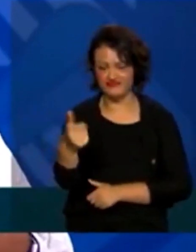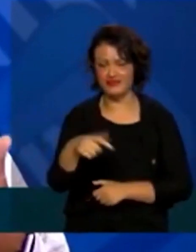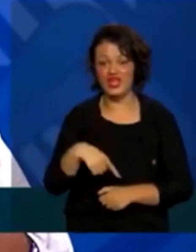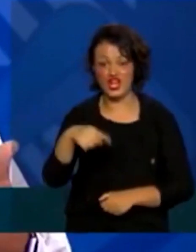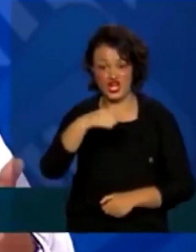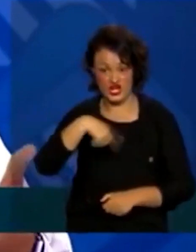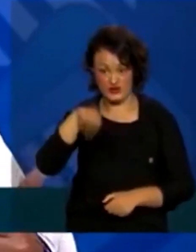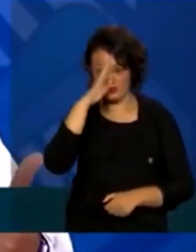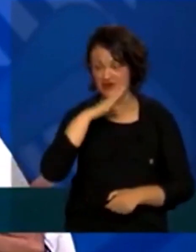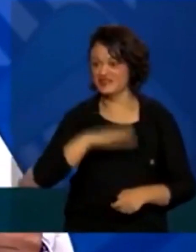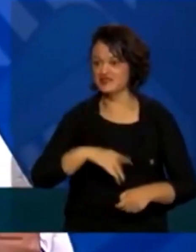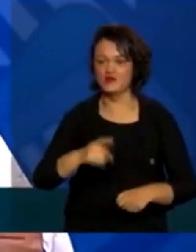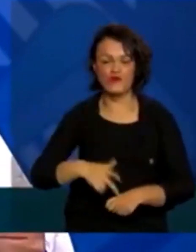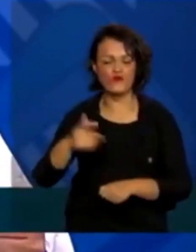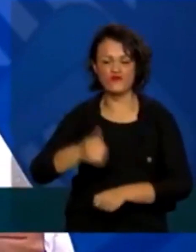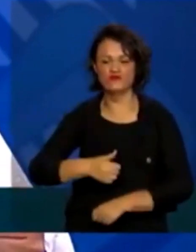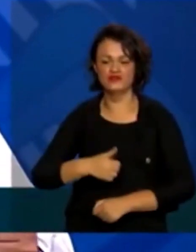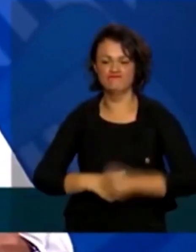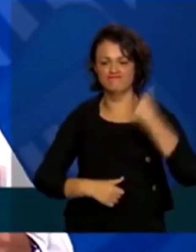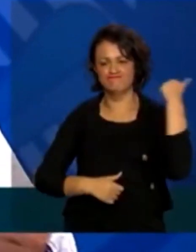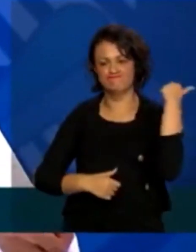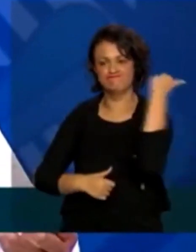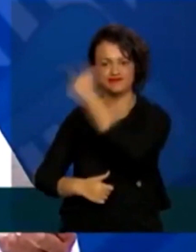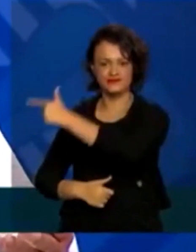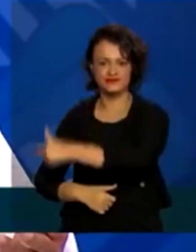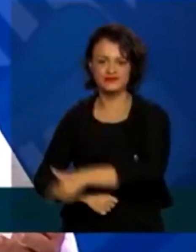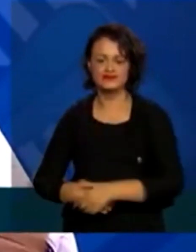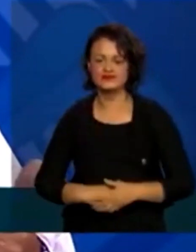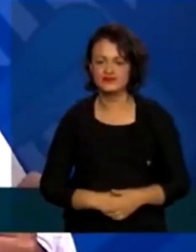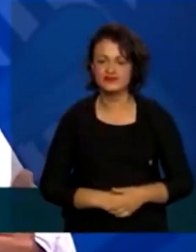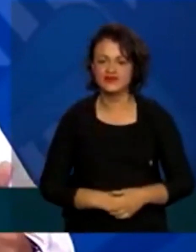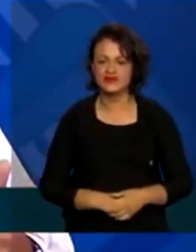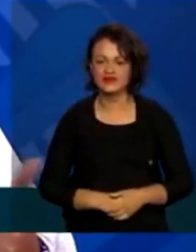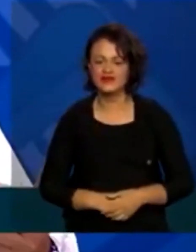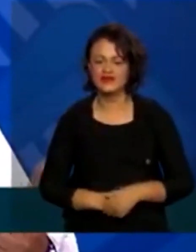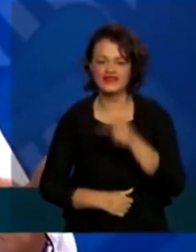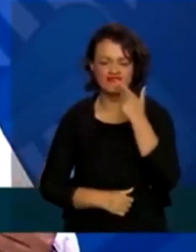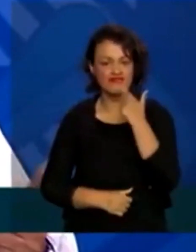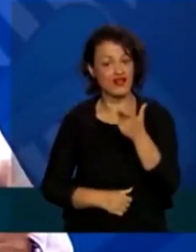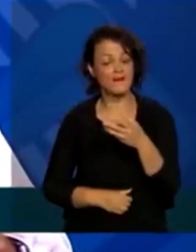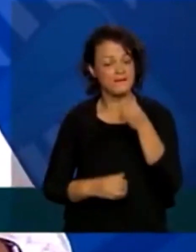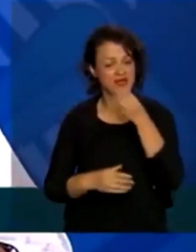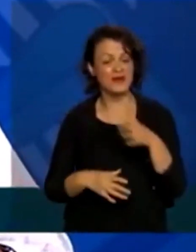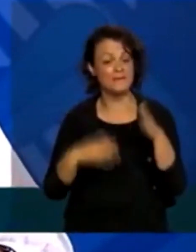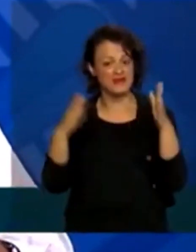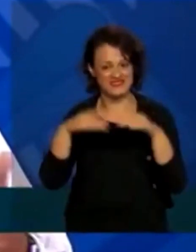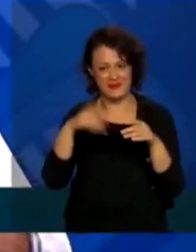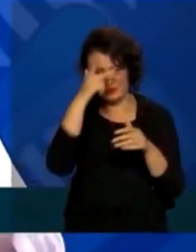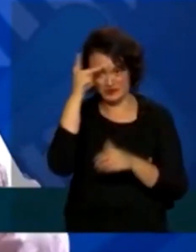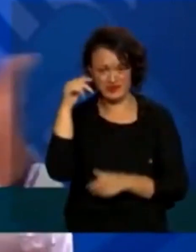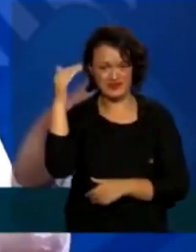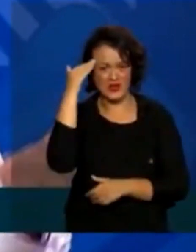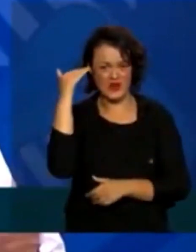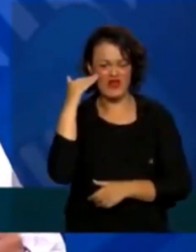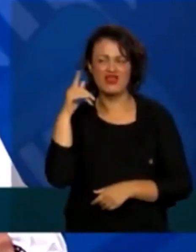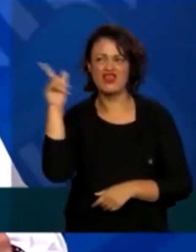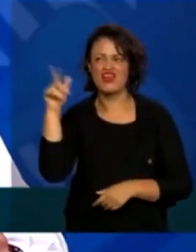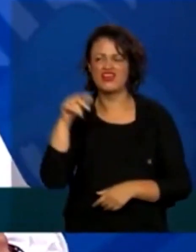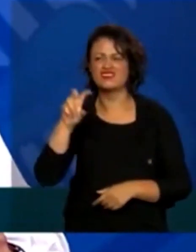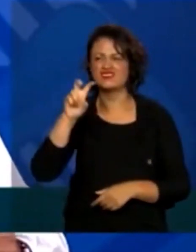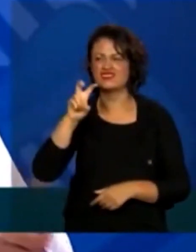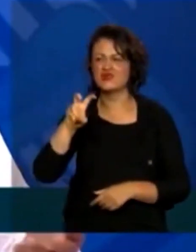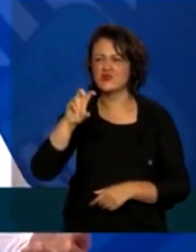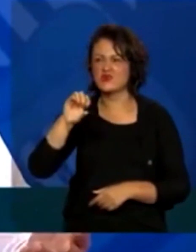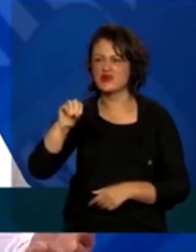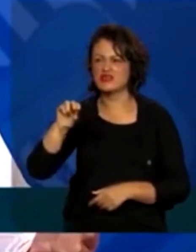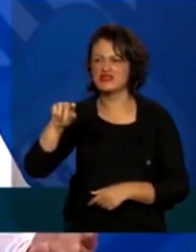fazer muito mais do que a Coreia do Sul. Alguém pode me dizer, bem, mas a população da Coreia do Sul é 50 e poucos milhões,